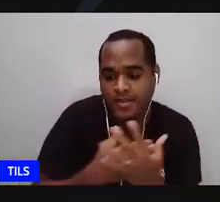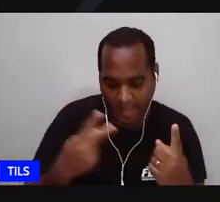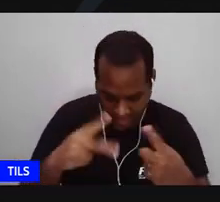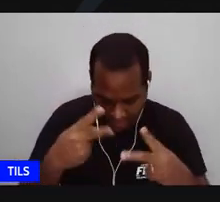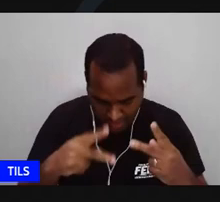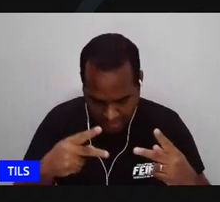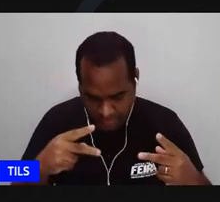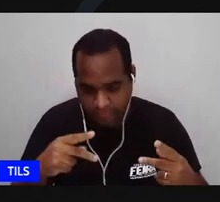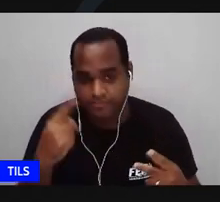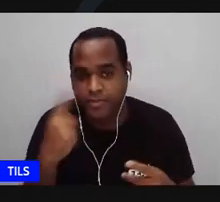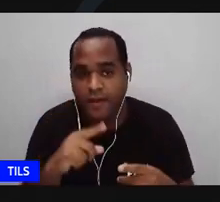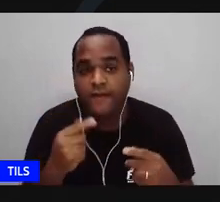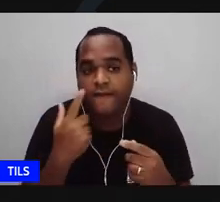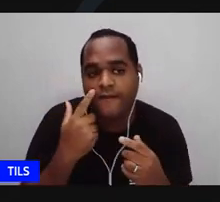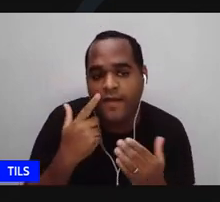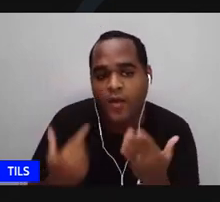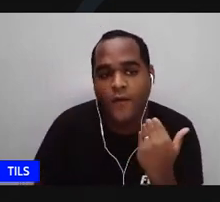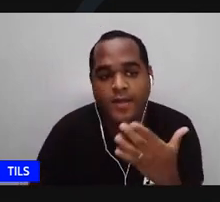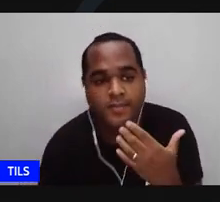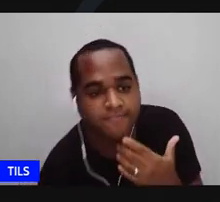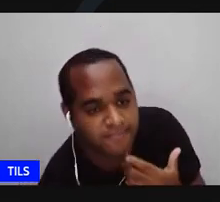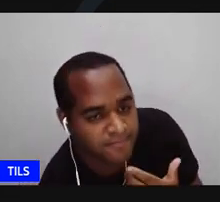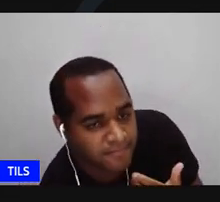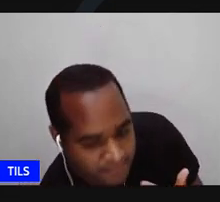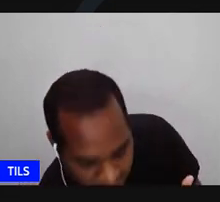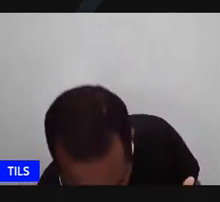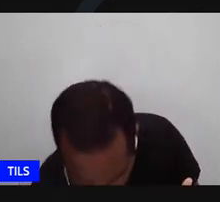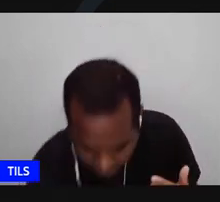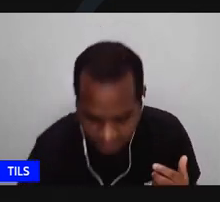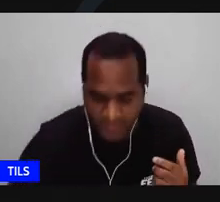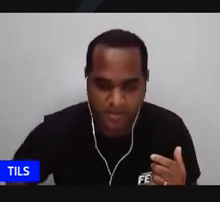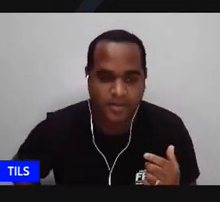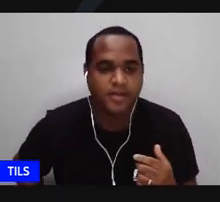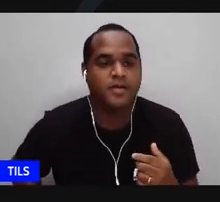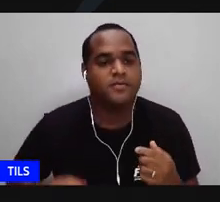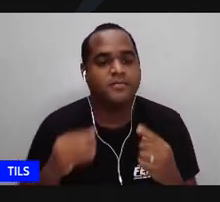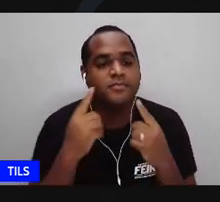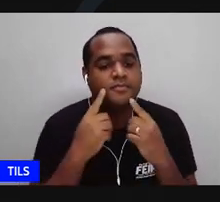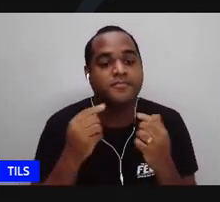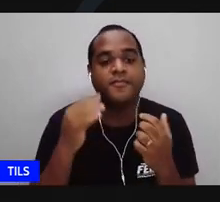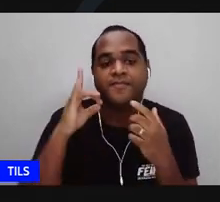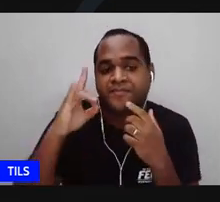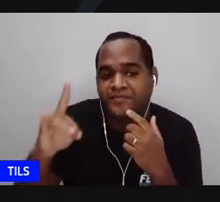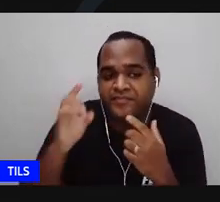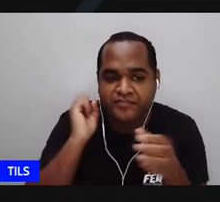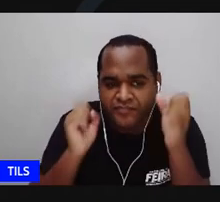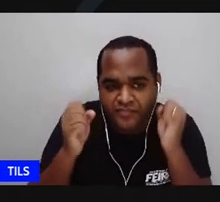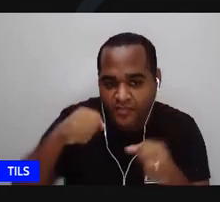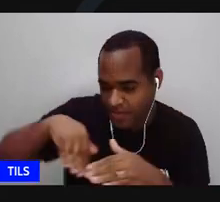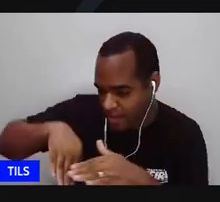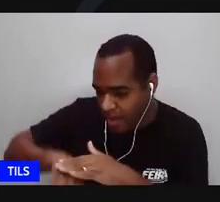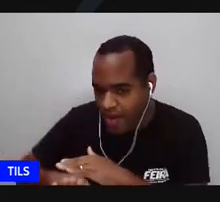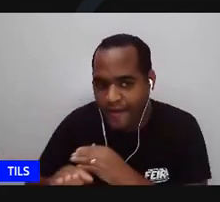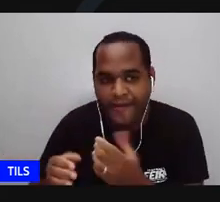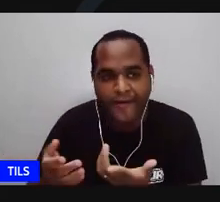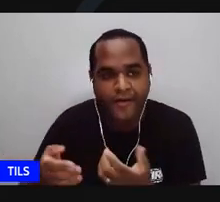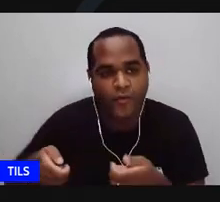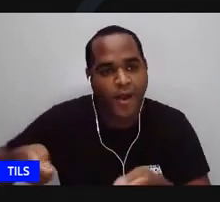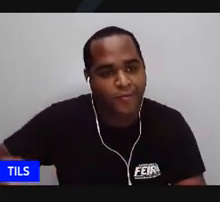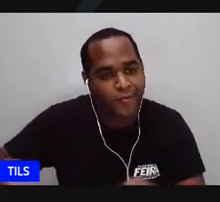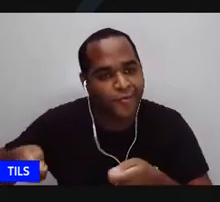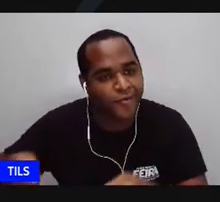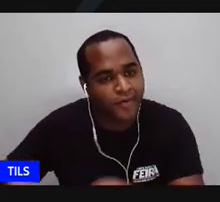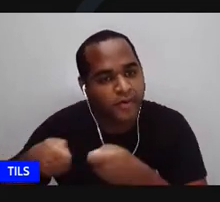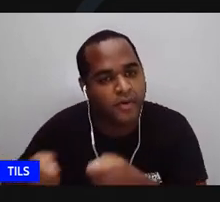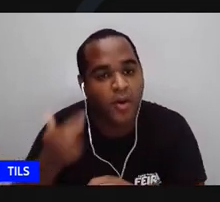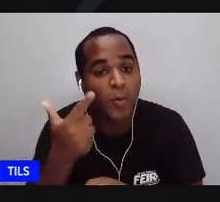queria então quando eu pôr essa onda de roubos ela pegou radinho ela enrolou todo botou um lugar onde ia fatalismo e